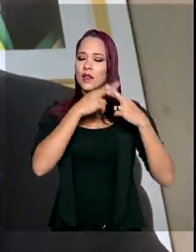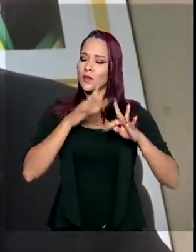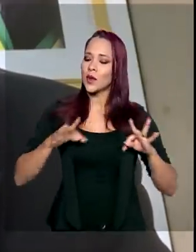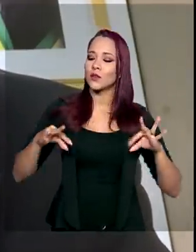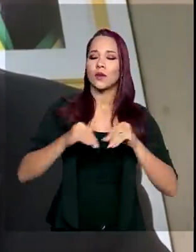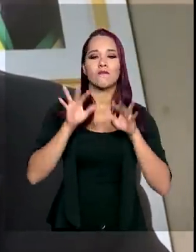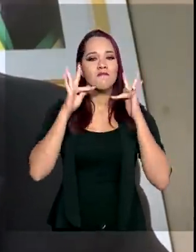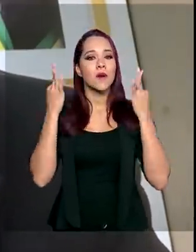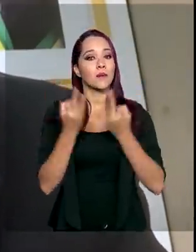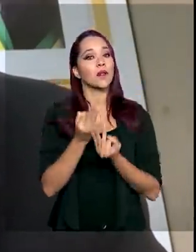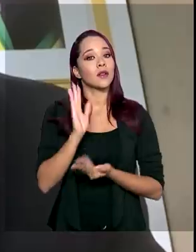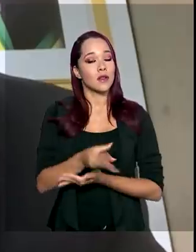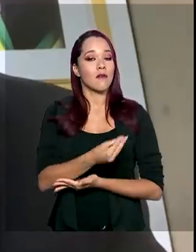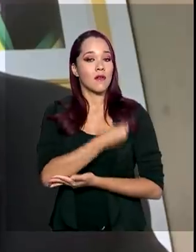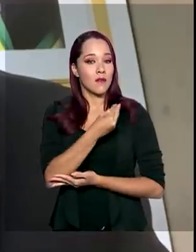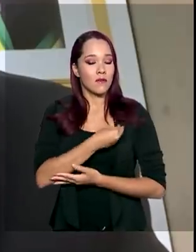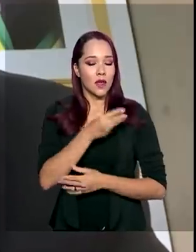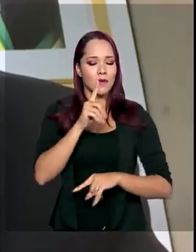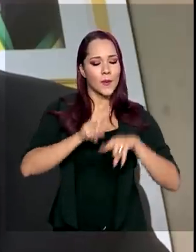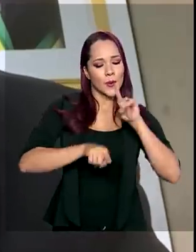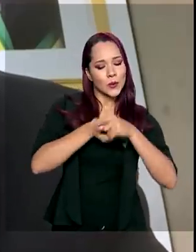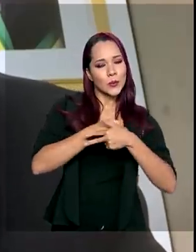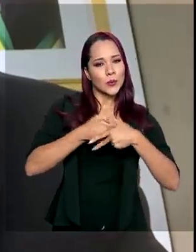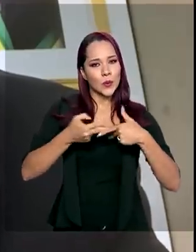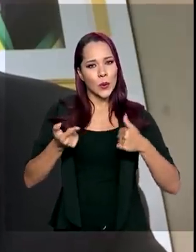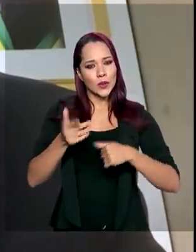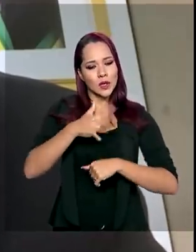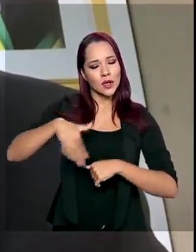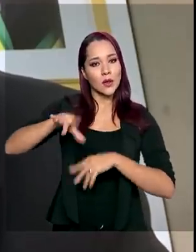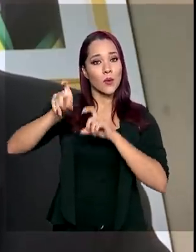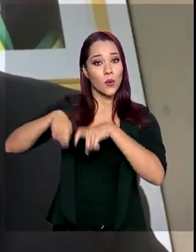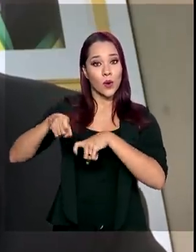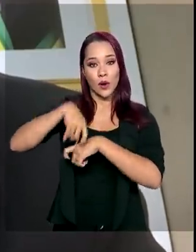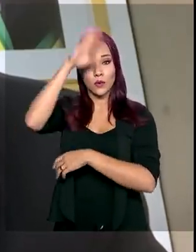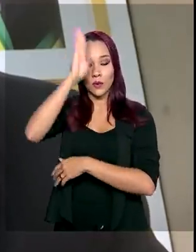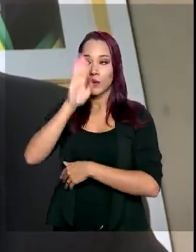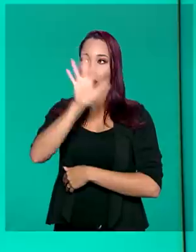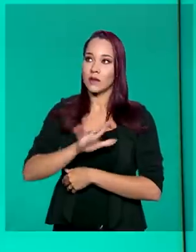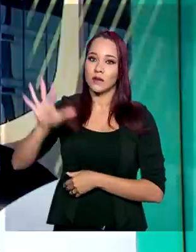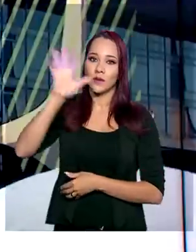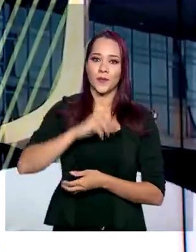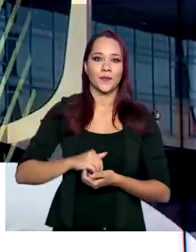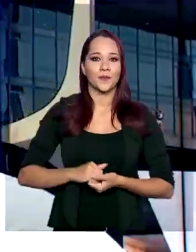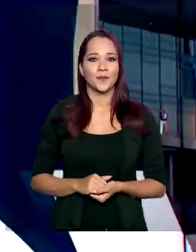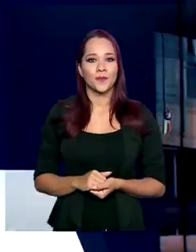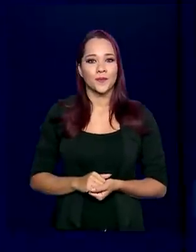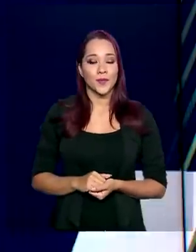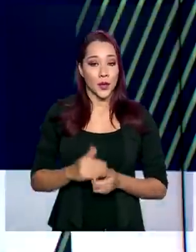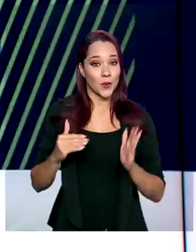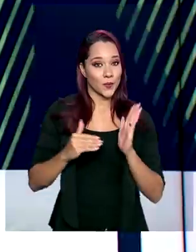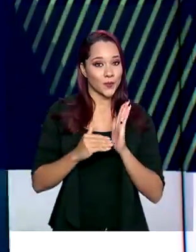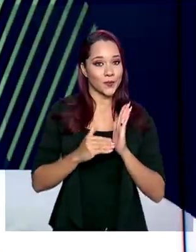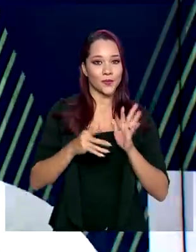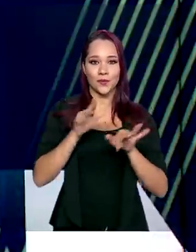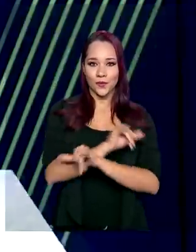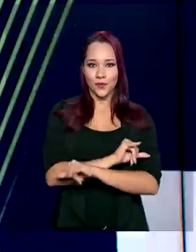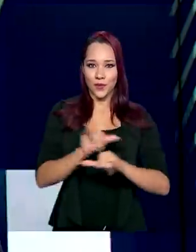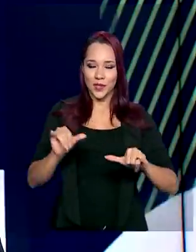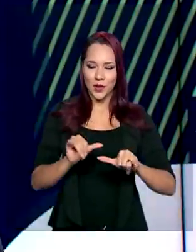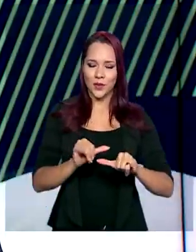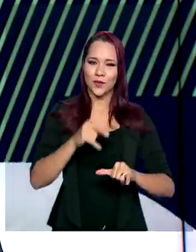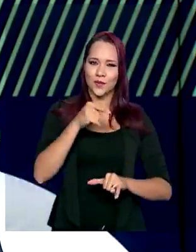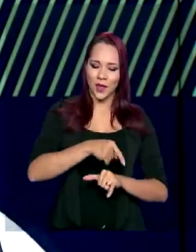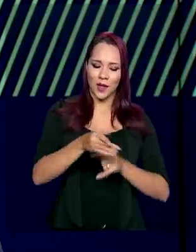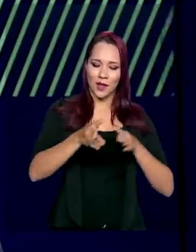famílias que vivem e já produzem na região rural, em todas as regiões rurais brasileiras. E uma última informação. Mesmo